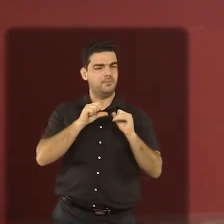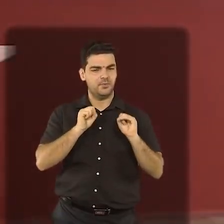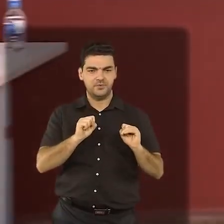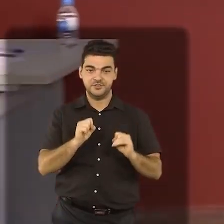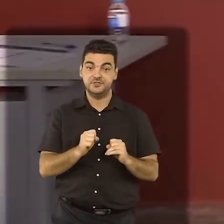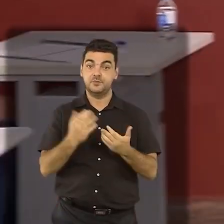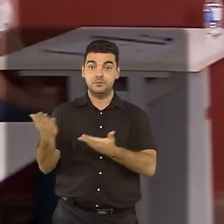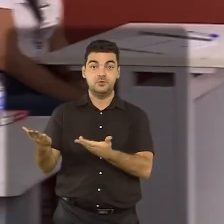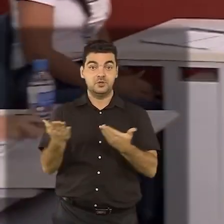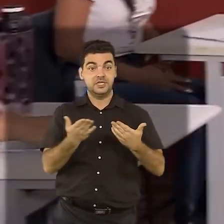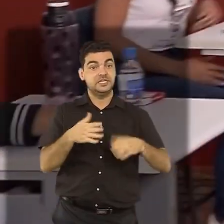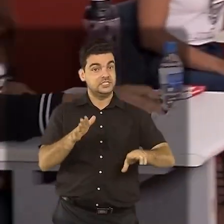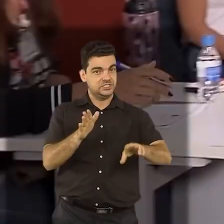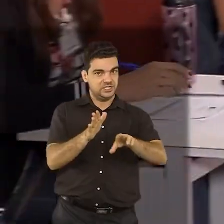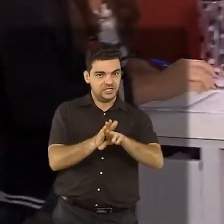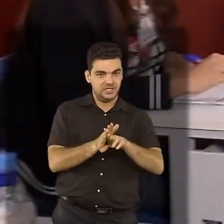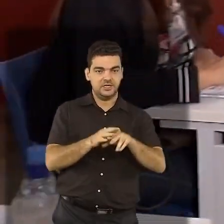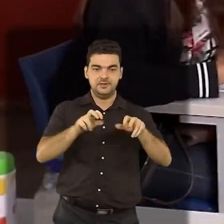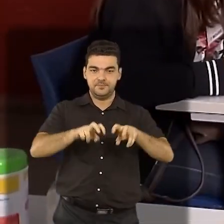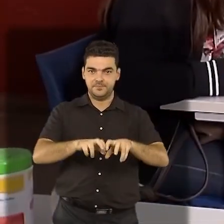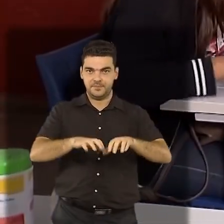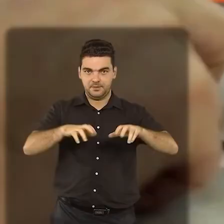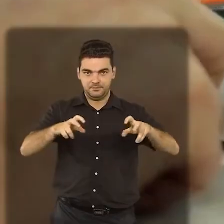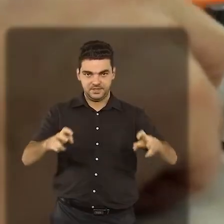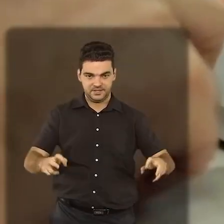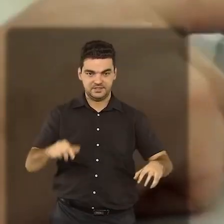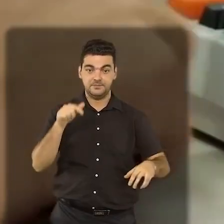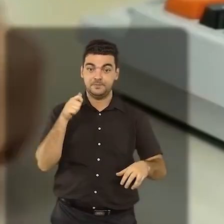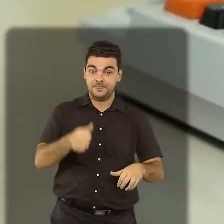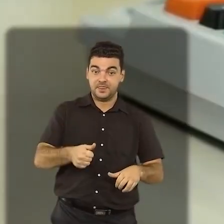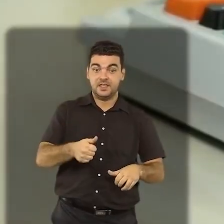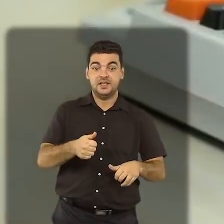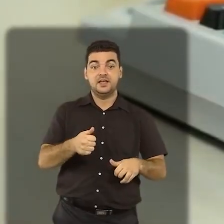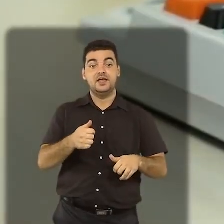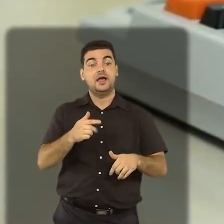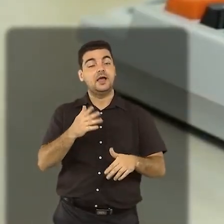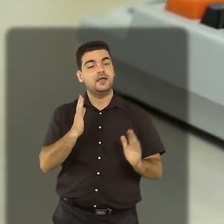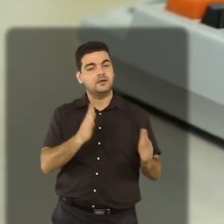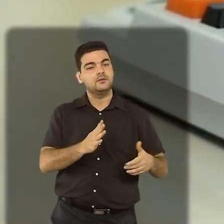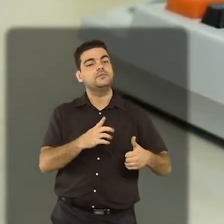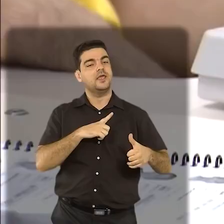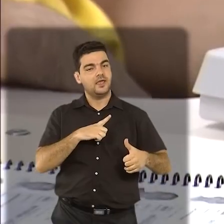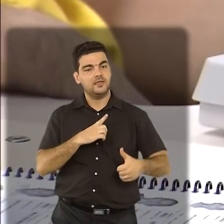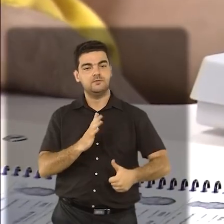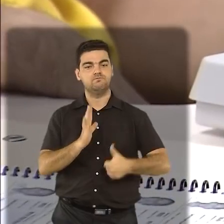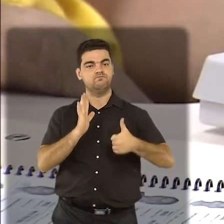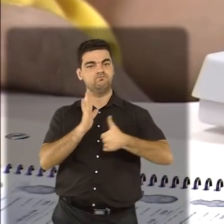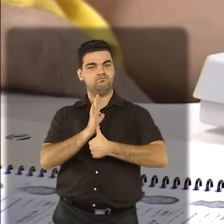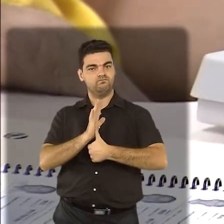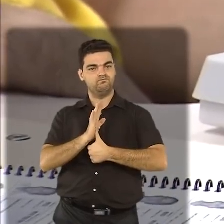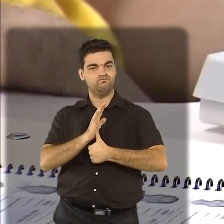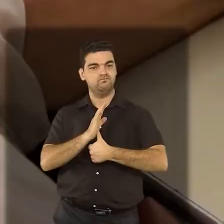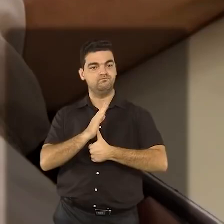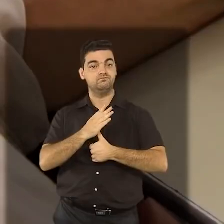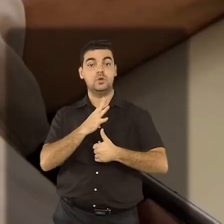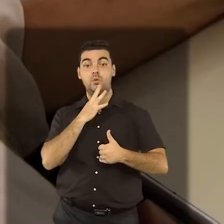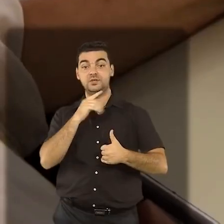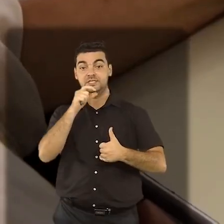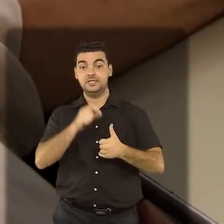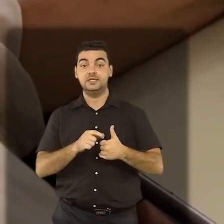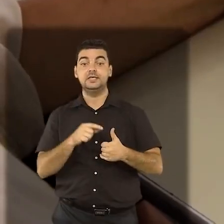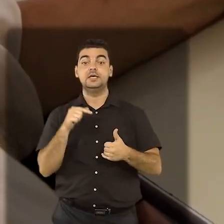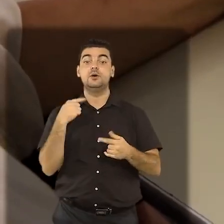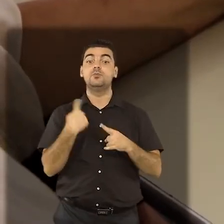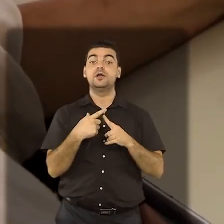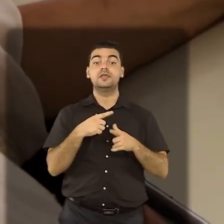O eleitor dirige-se até a mesa receptora e, na maior parte dos casos, é identificado por biometria, isto é,